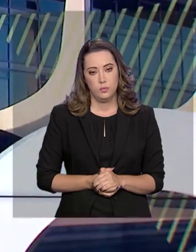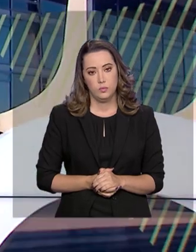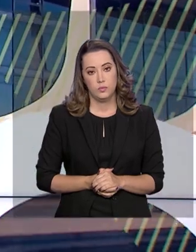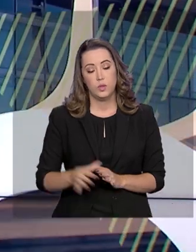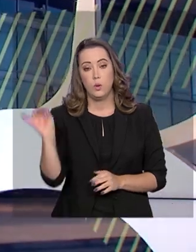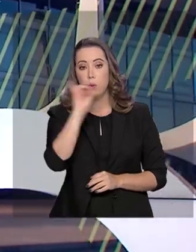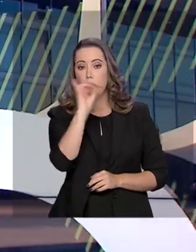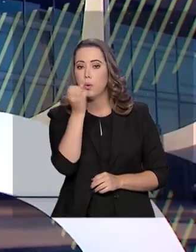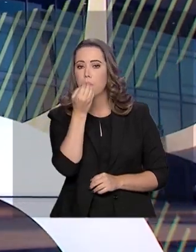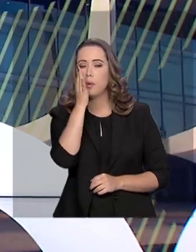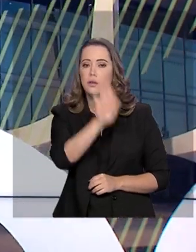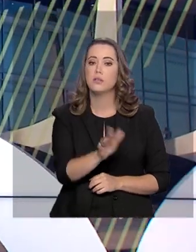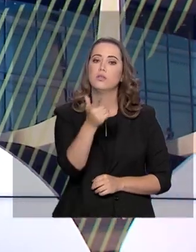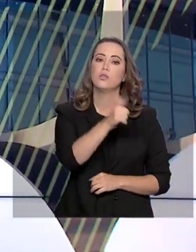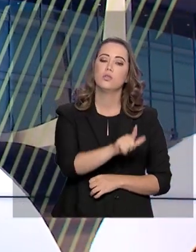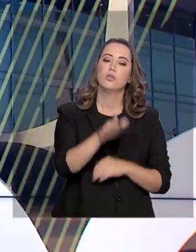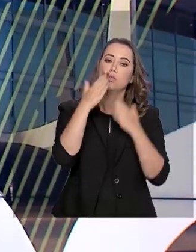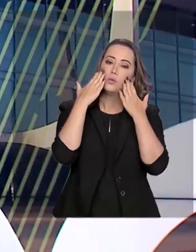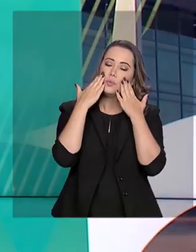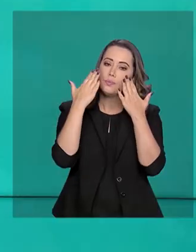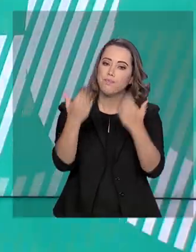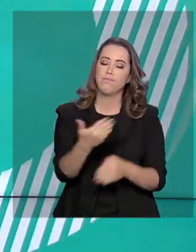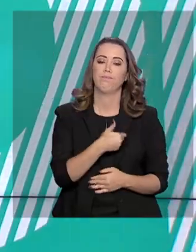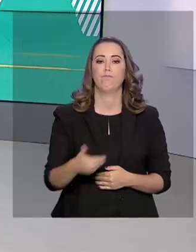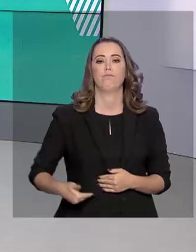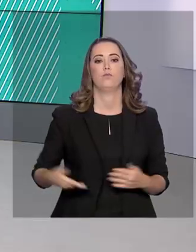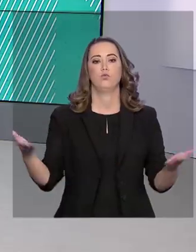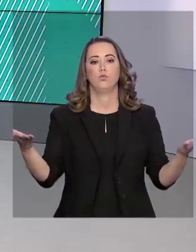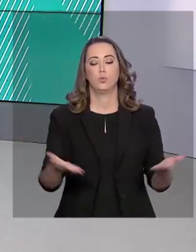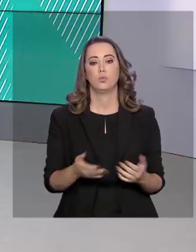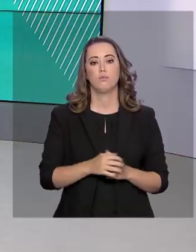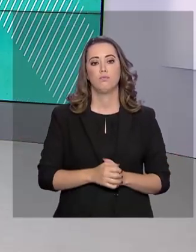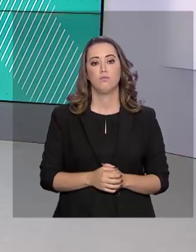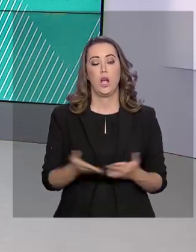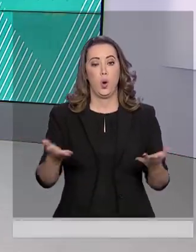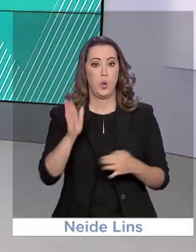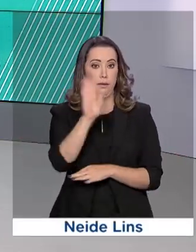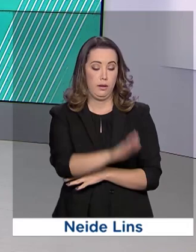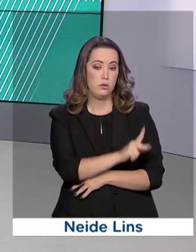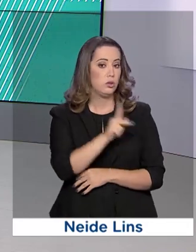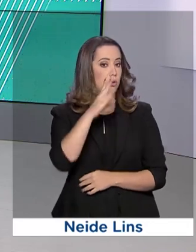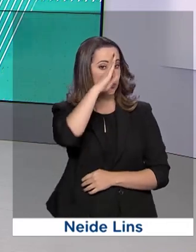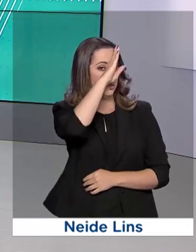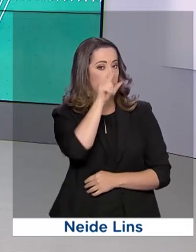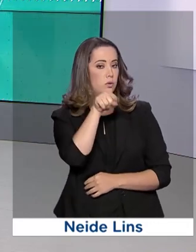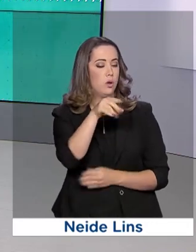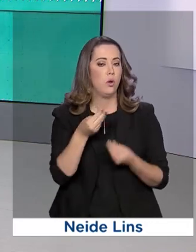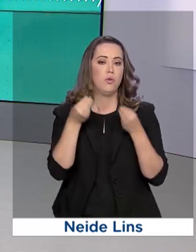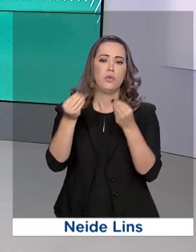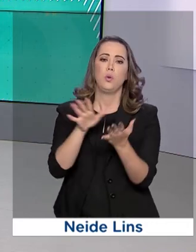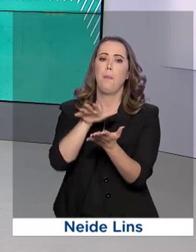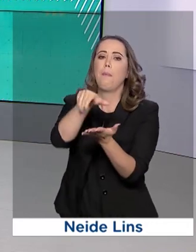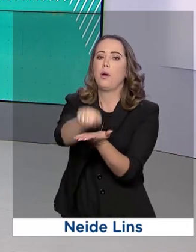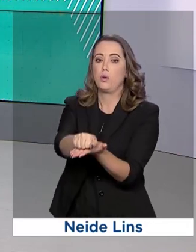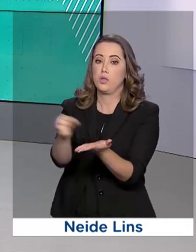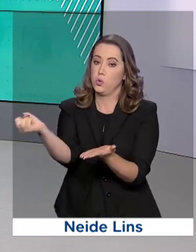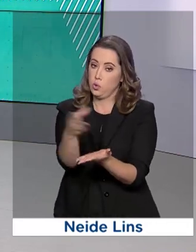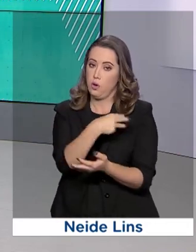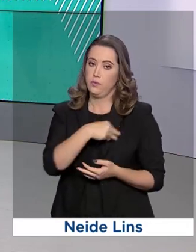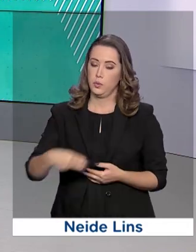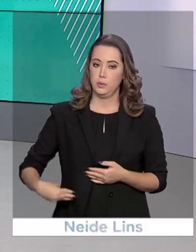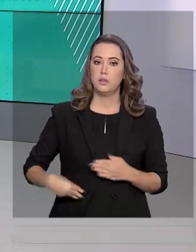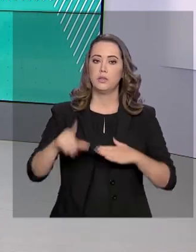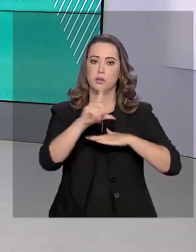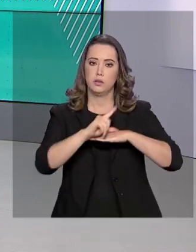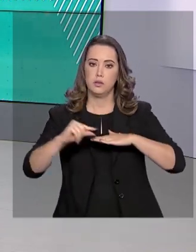Olá, boa tarde, já estamos no ar com o governo agora. Agora à tarde, o presidente Jair Bolsonaro deu posse aos novos ministros